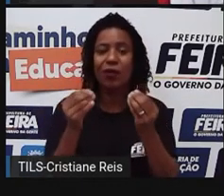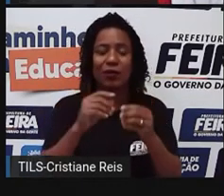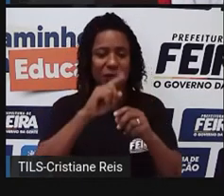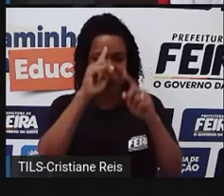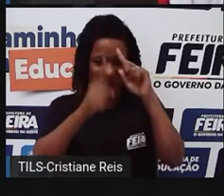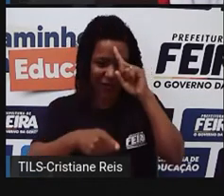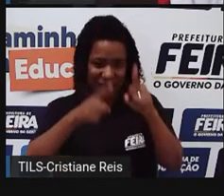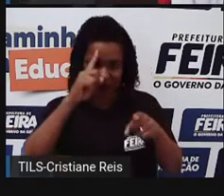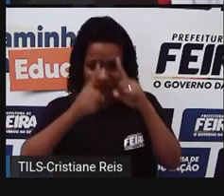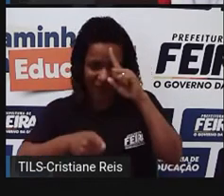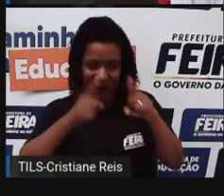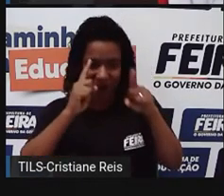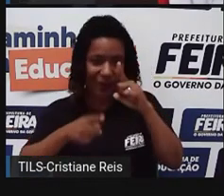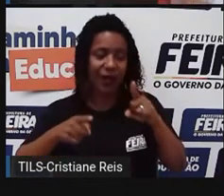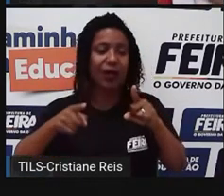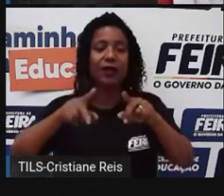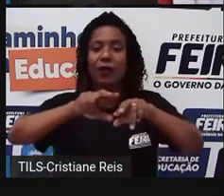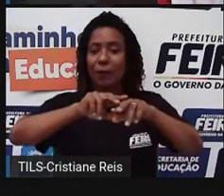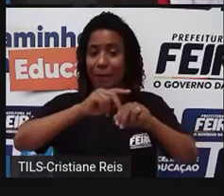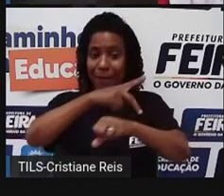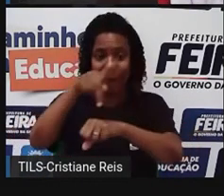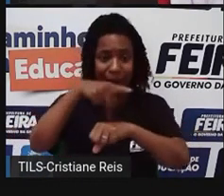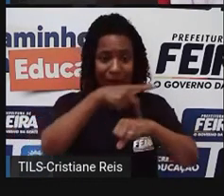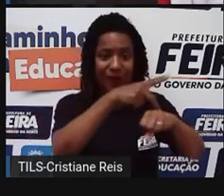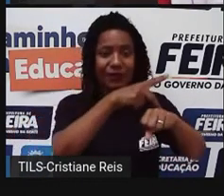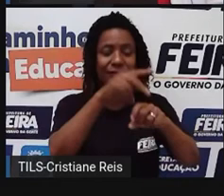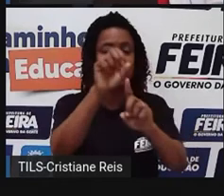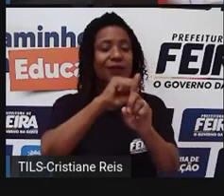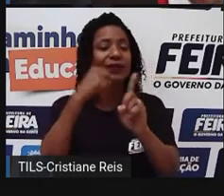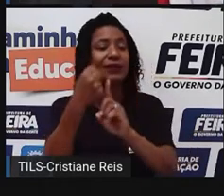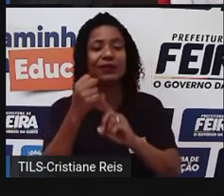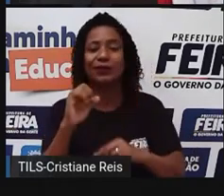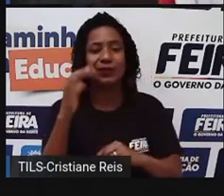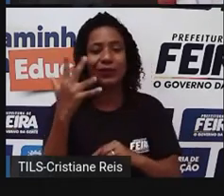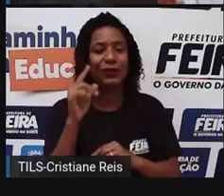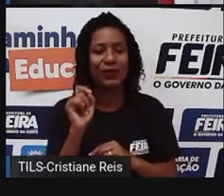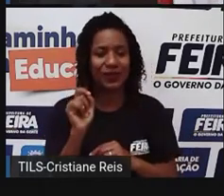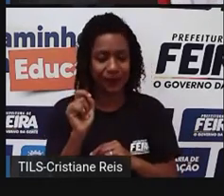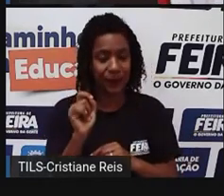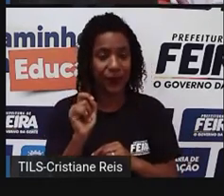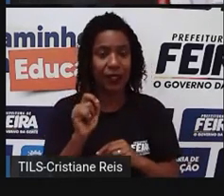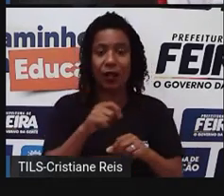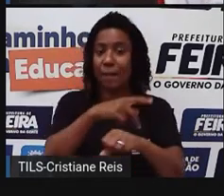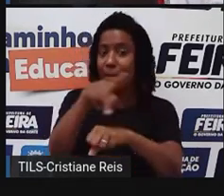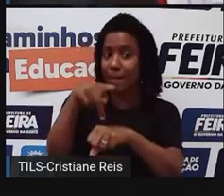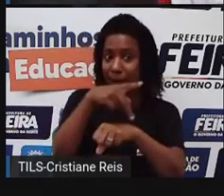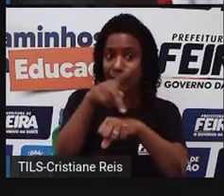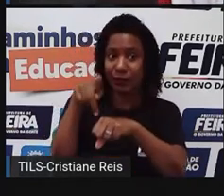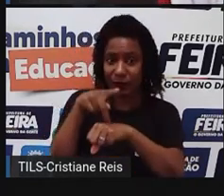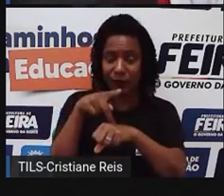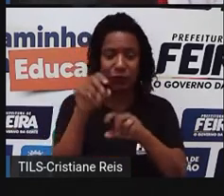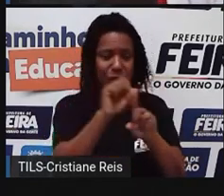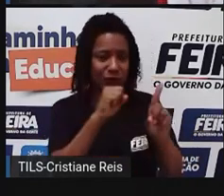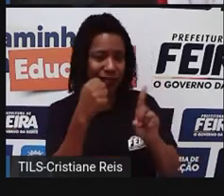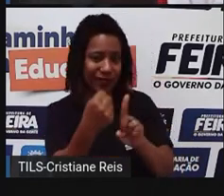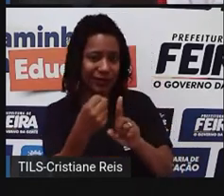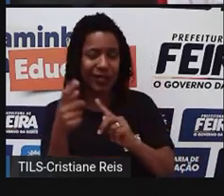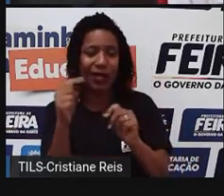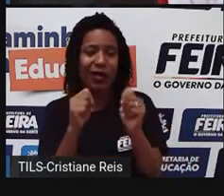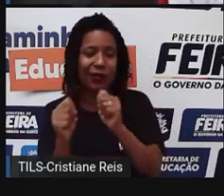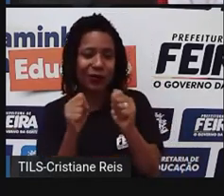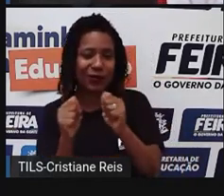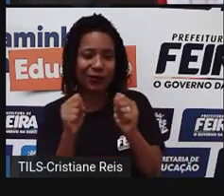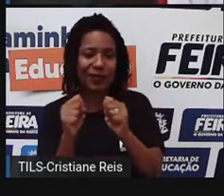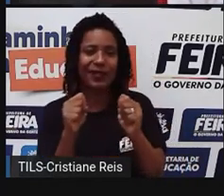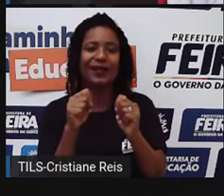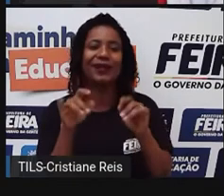Então, vários países socialistas, quando chegou isso tudo, o que que ocorreu? Vários países socialistas aderiram à economia de mercado, que